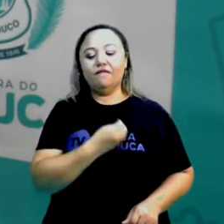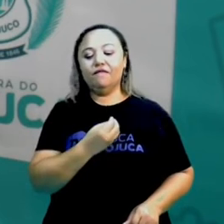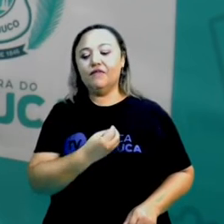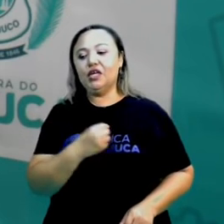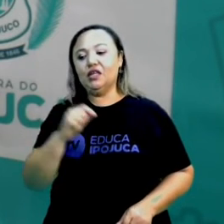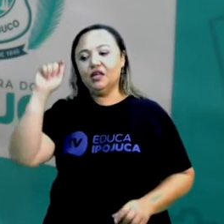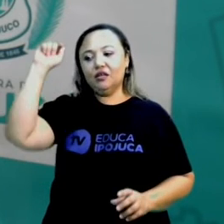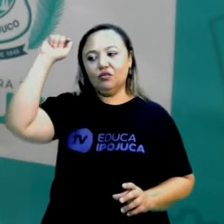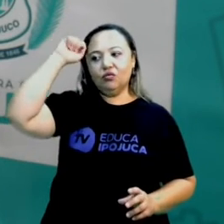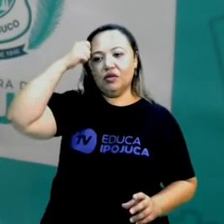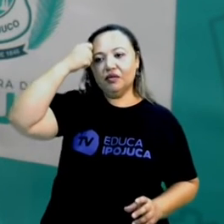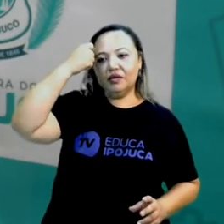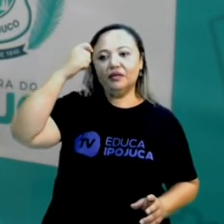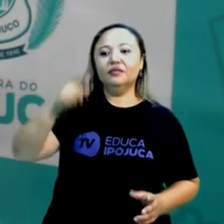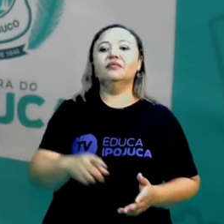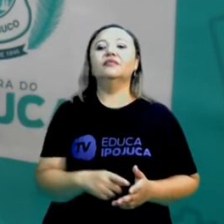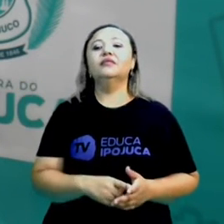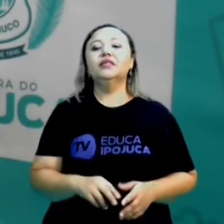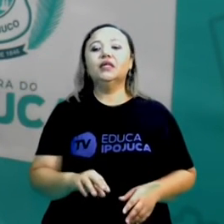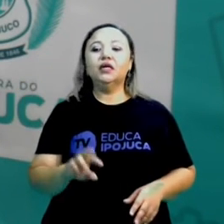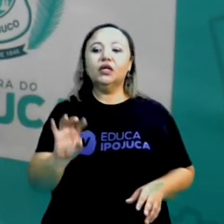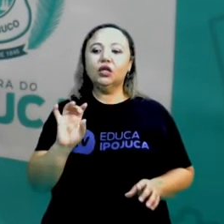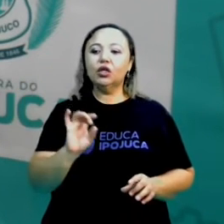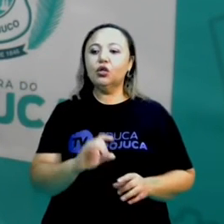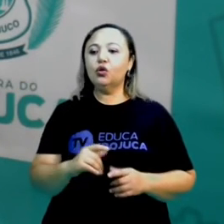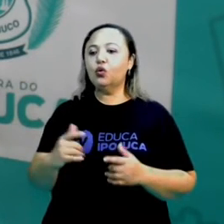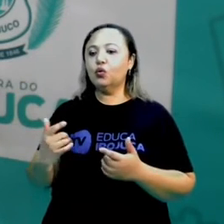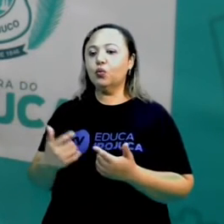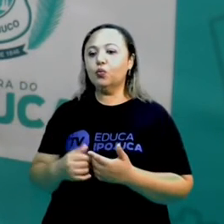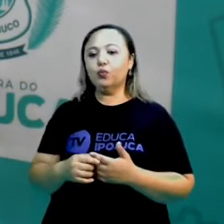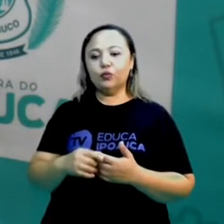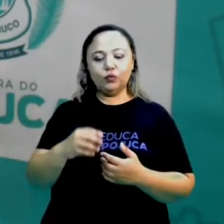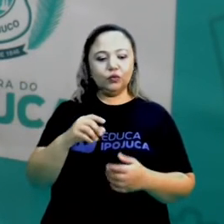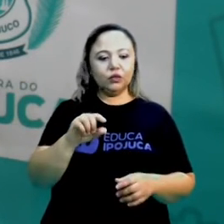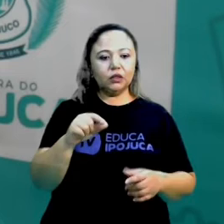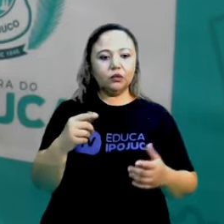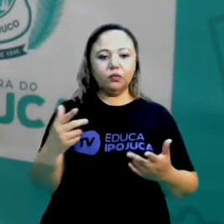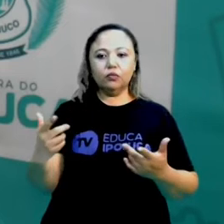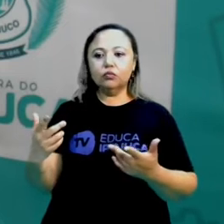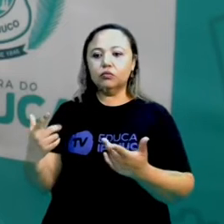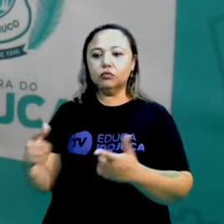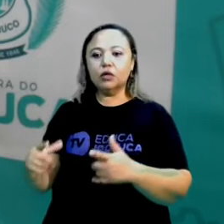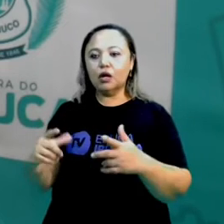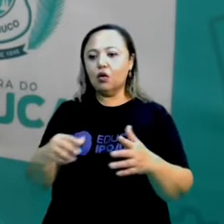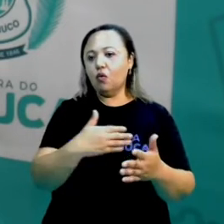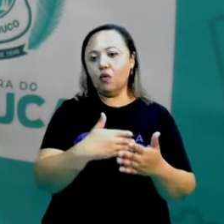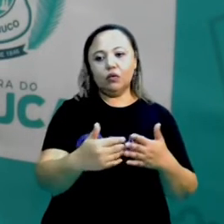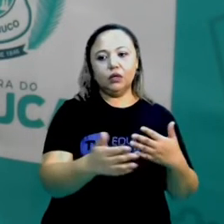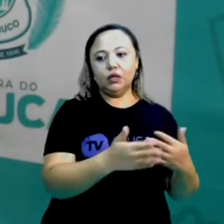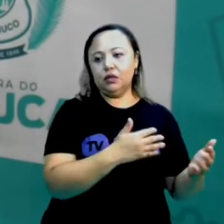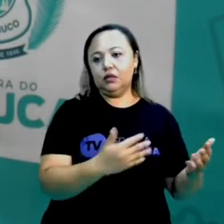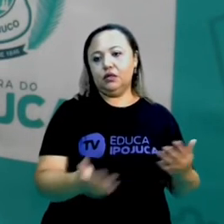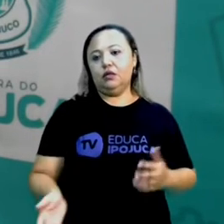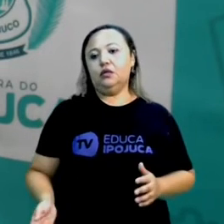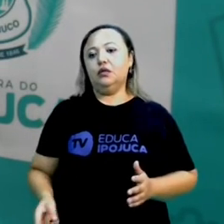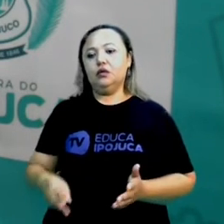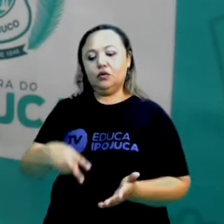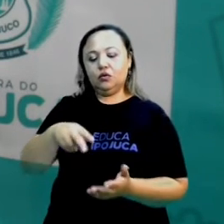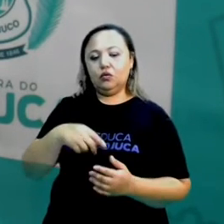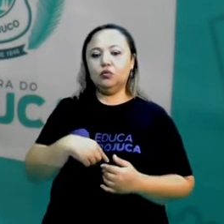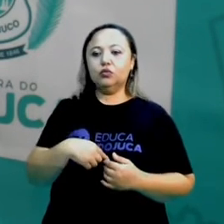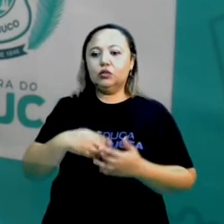dos africanos e em qualquer situação. Eles comemoravam através da dança o